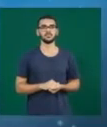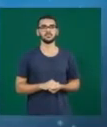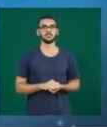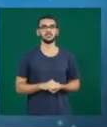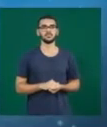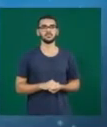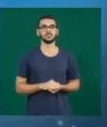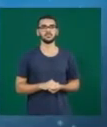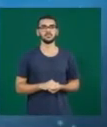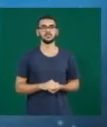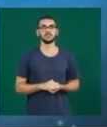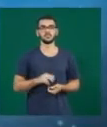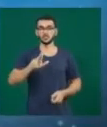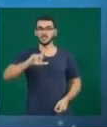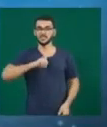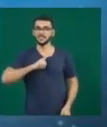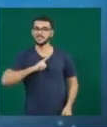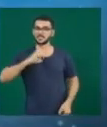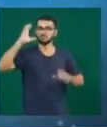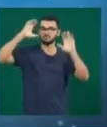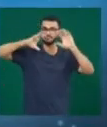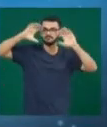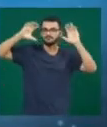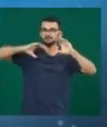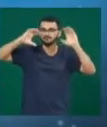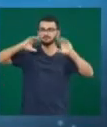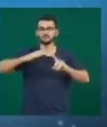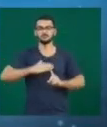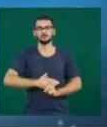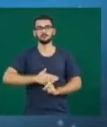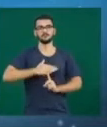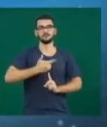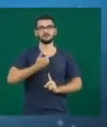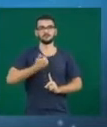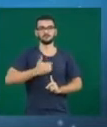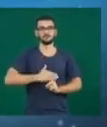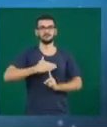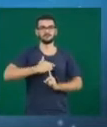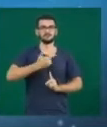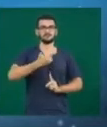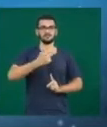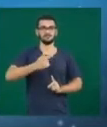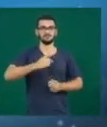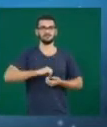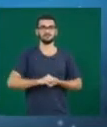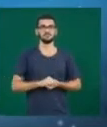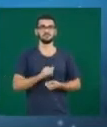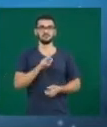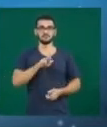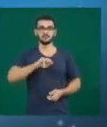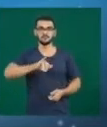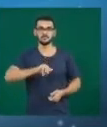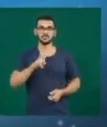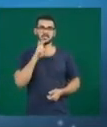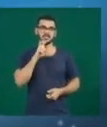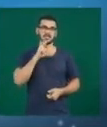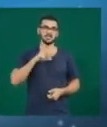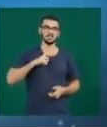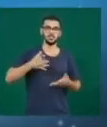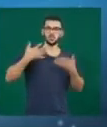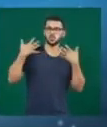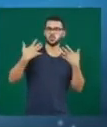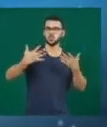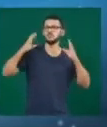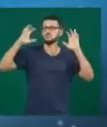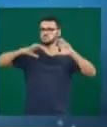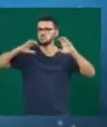Em Uberlândia, o dia vai ser de chuva. Temperatura varia entre 21 e 27 graus. Em Araguari, a quinta começa quente, mesmo